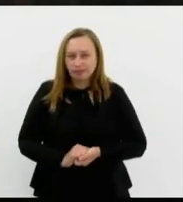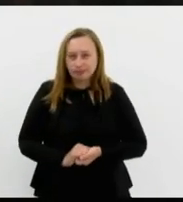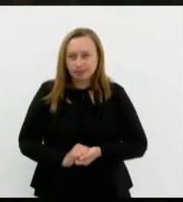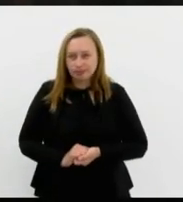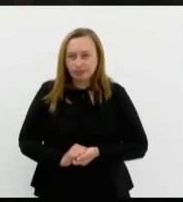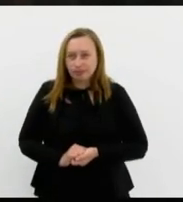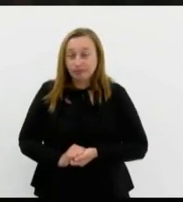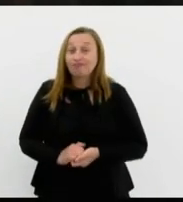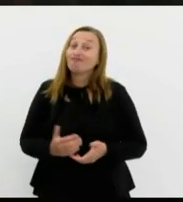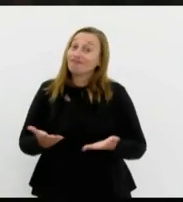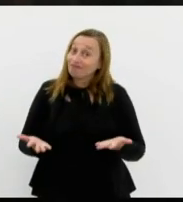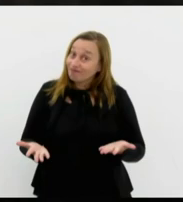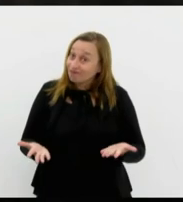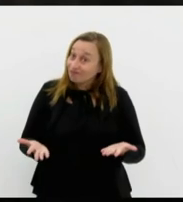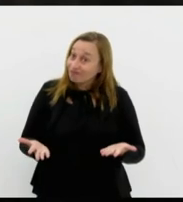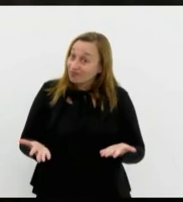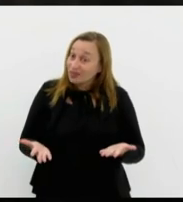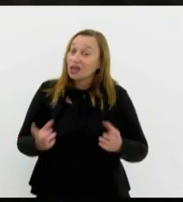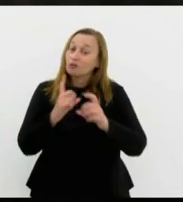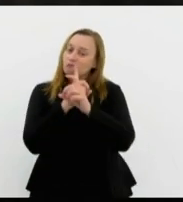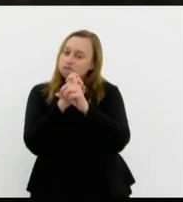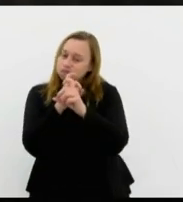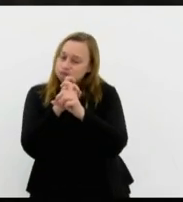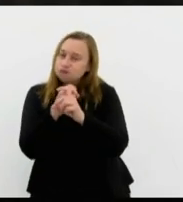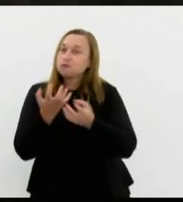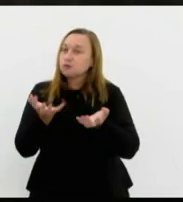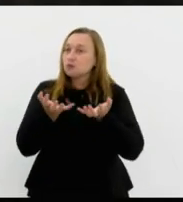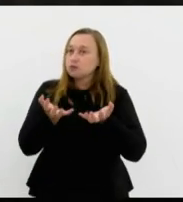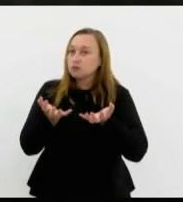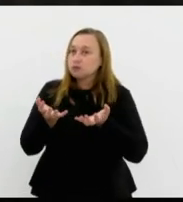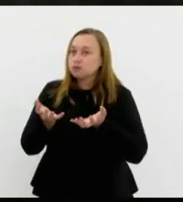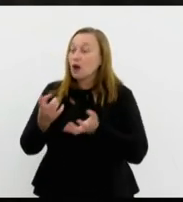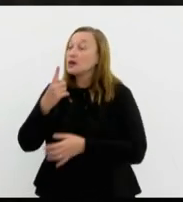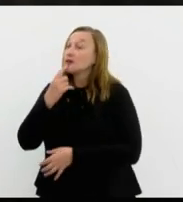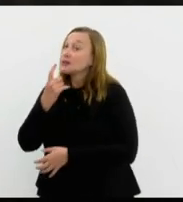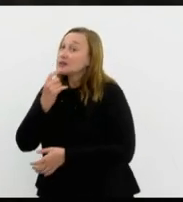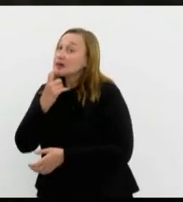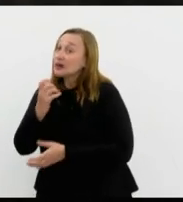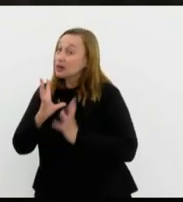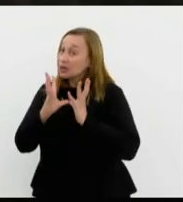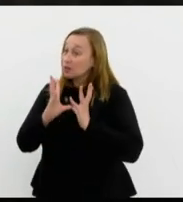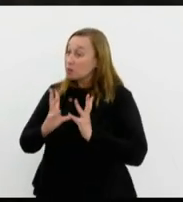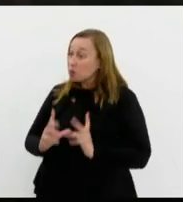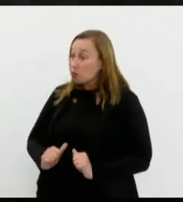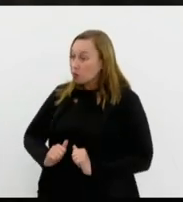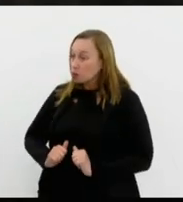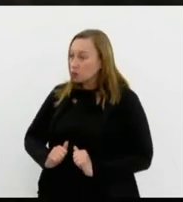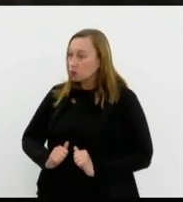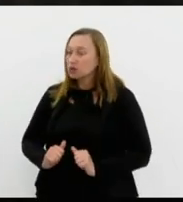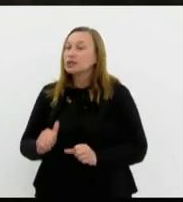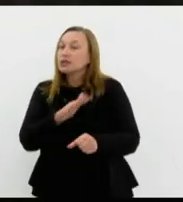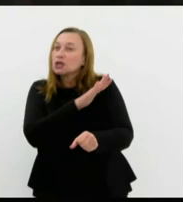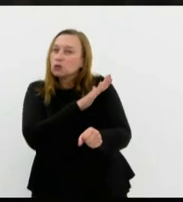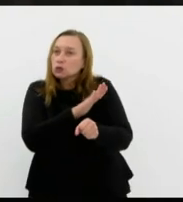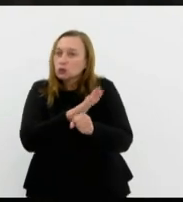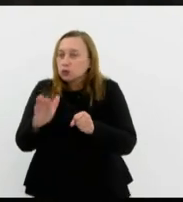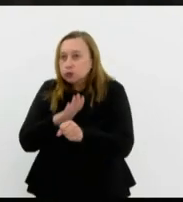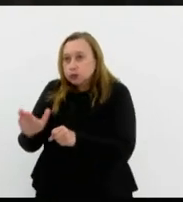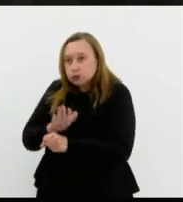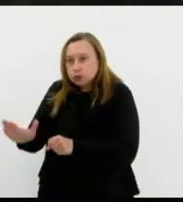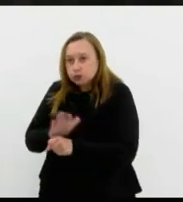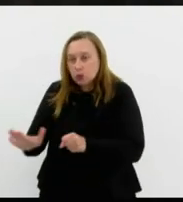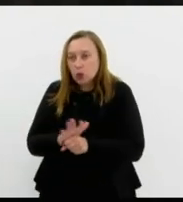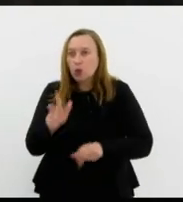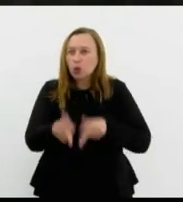e era isso que o nazismo queria queria a raça pura e exterminar os judeus em todos os lugares do